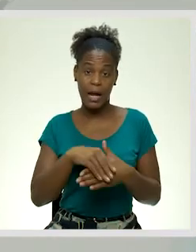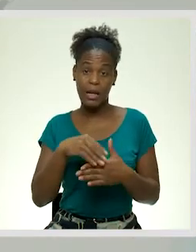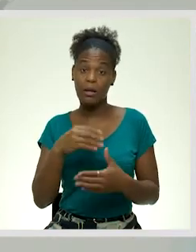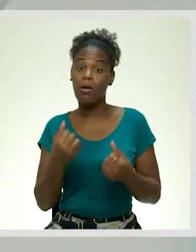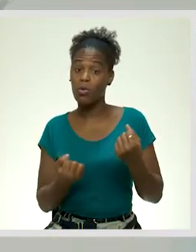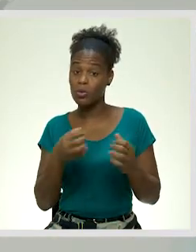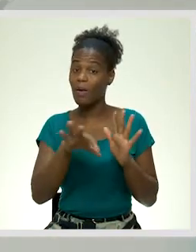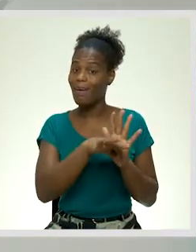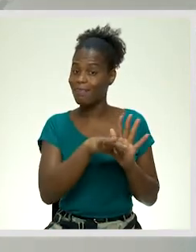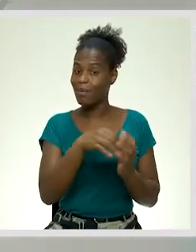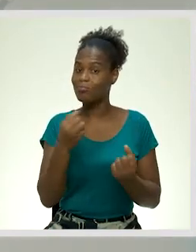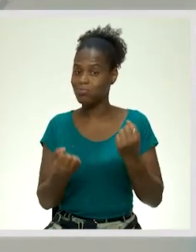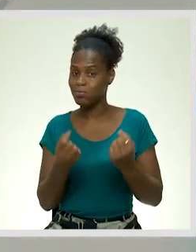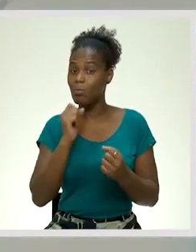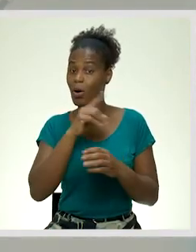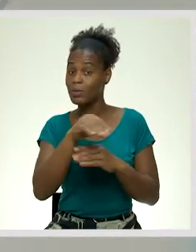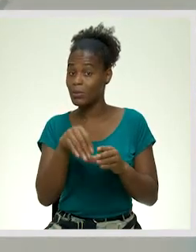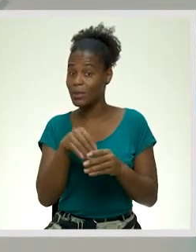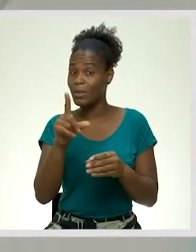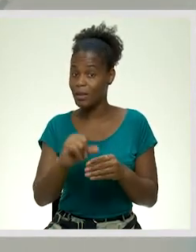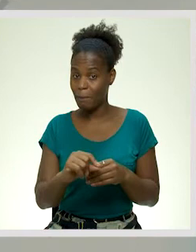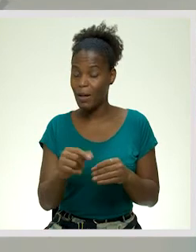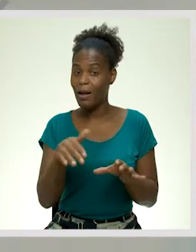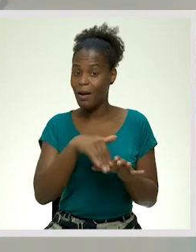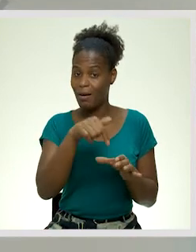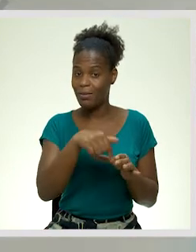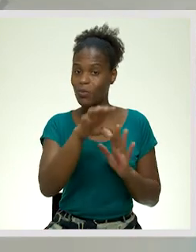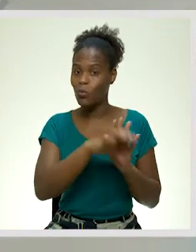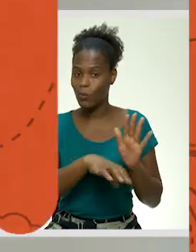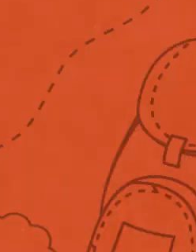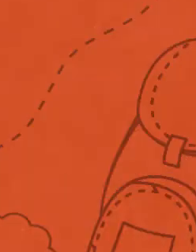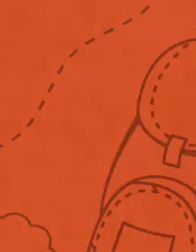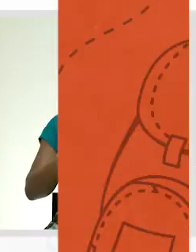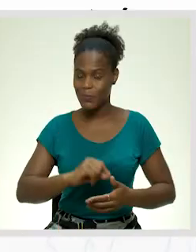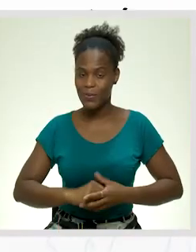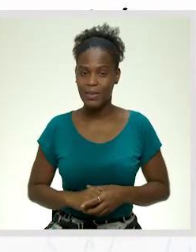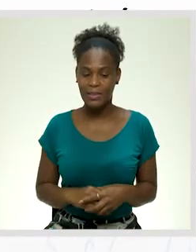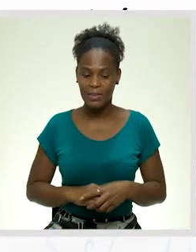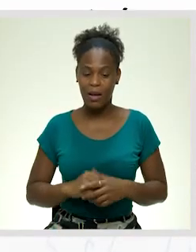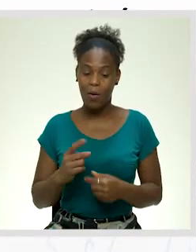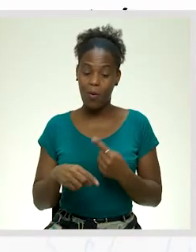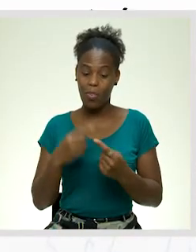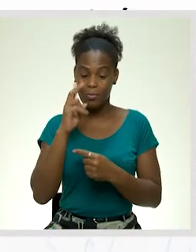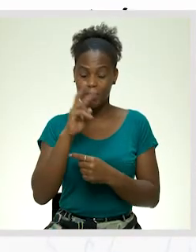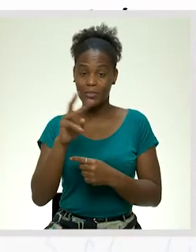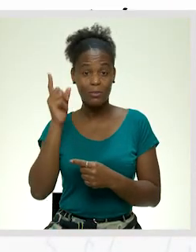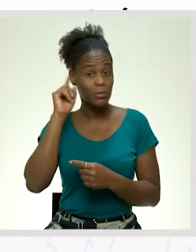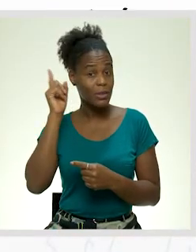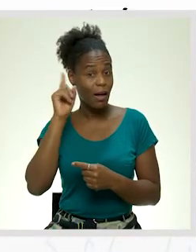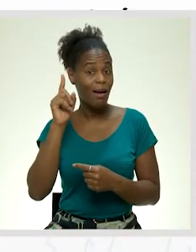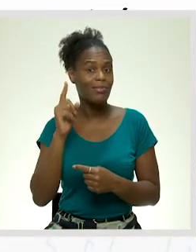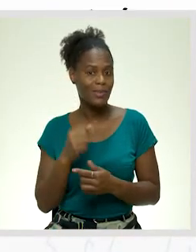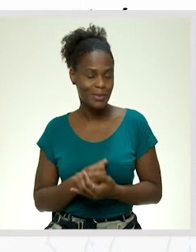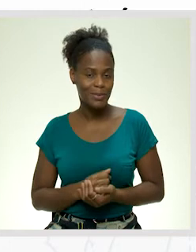condução também pode ser incluída, porque faz parte do currículo. Uma observação importante, e muito